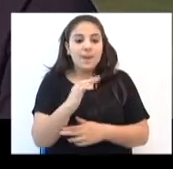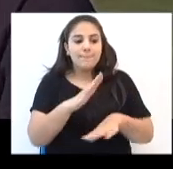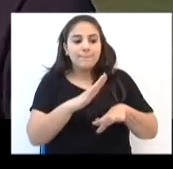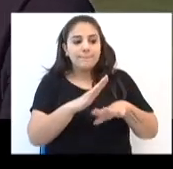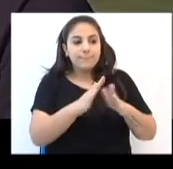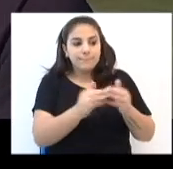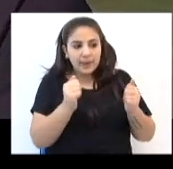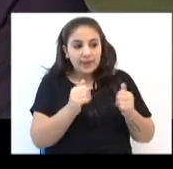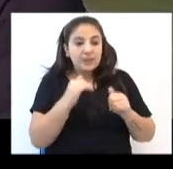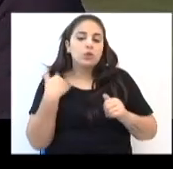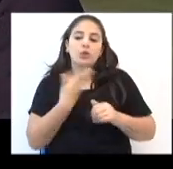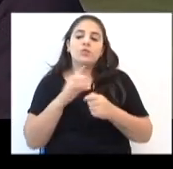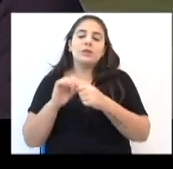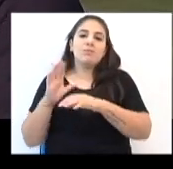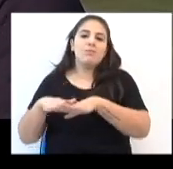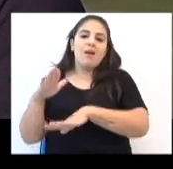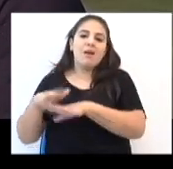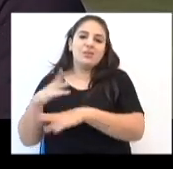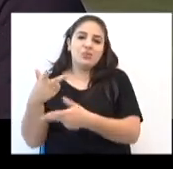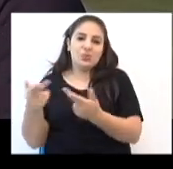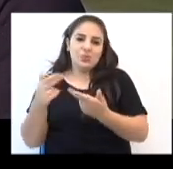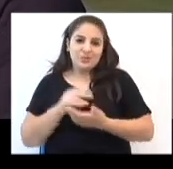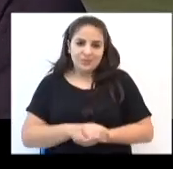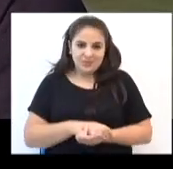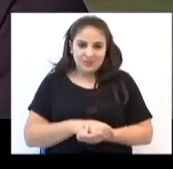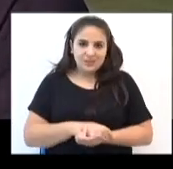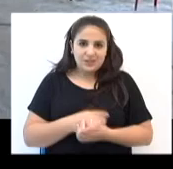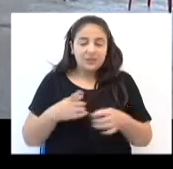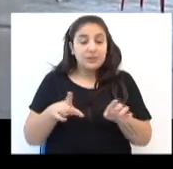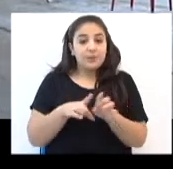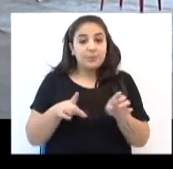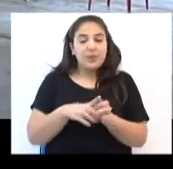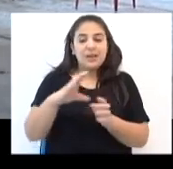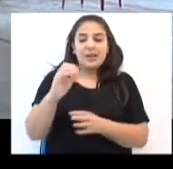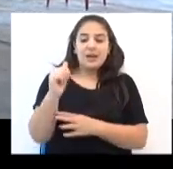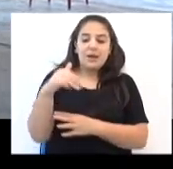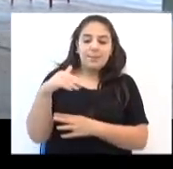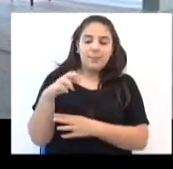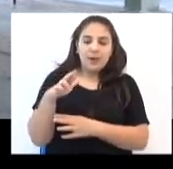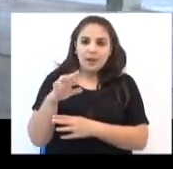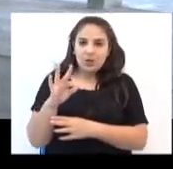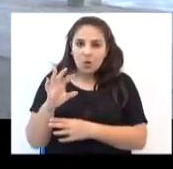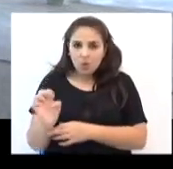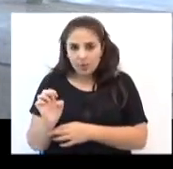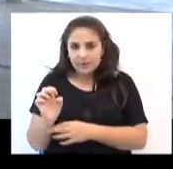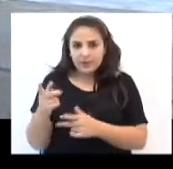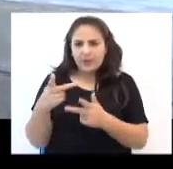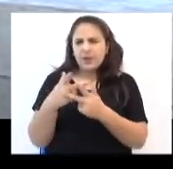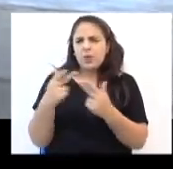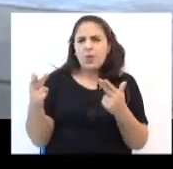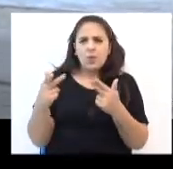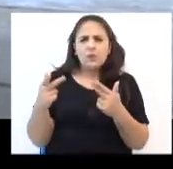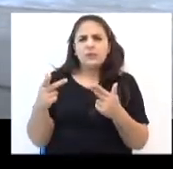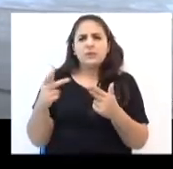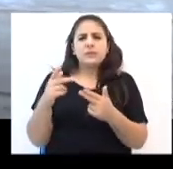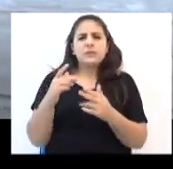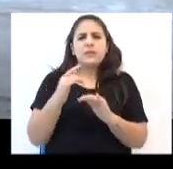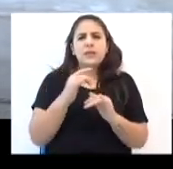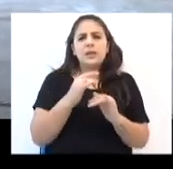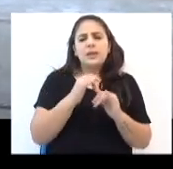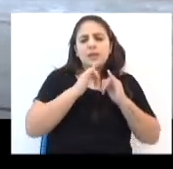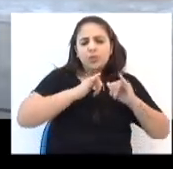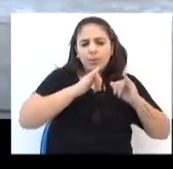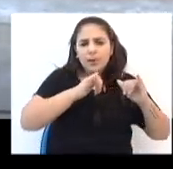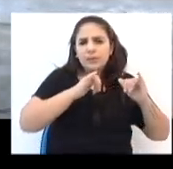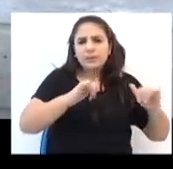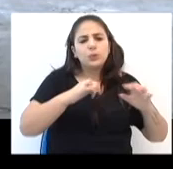encargos, nós temos dentro do que eles pedem. E os camarotes e as cabines de imprensa e as cadeiras,